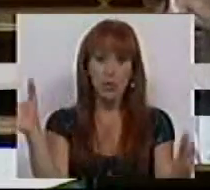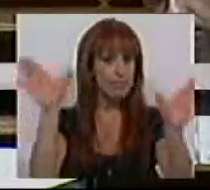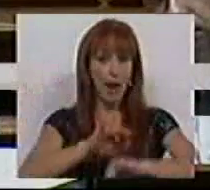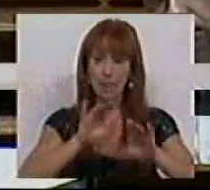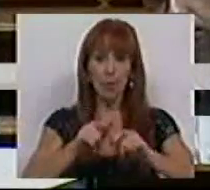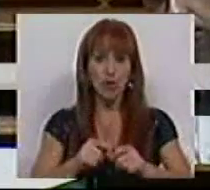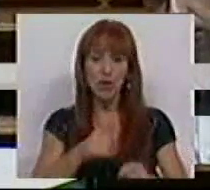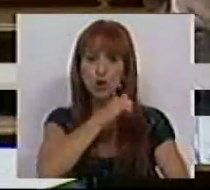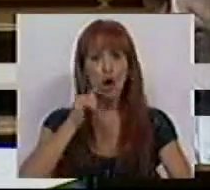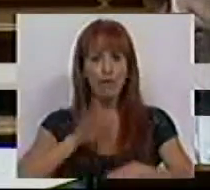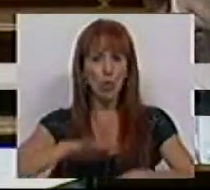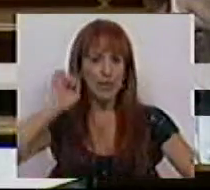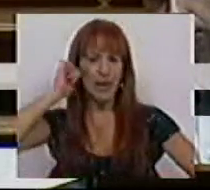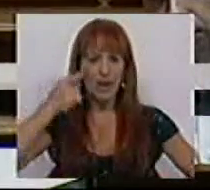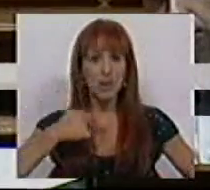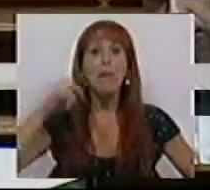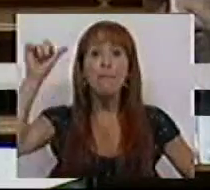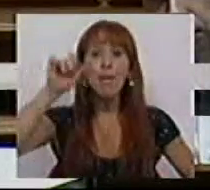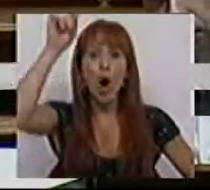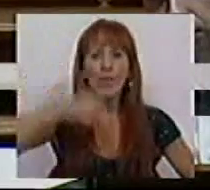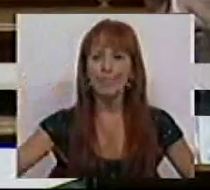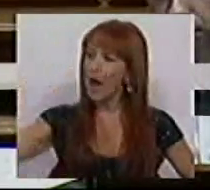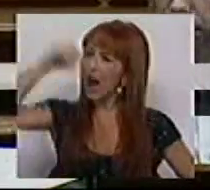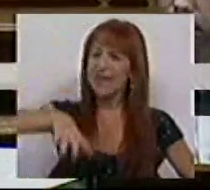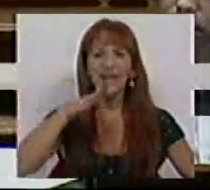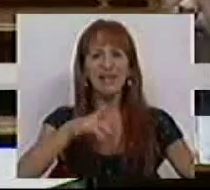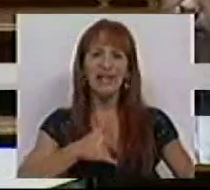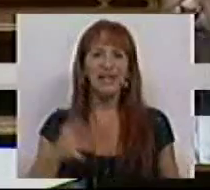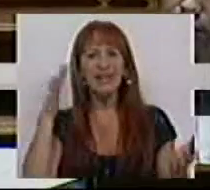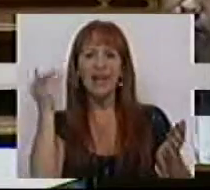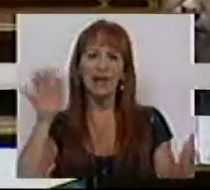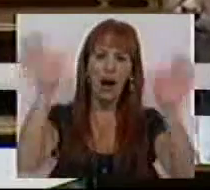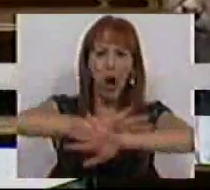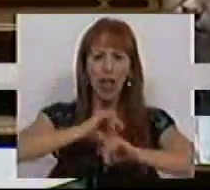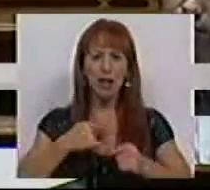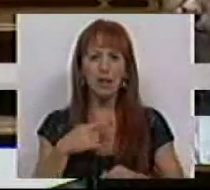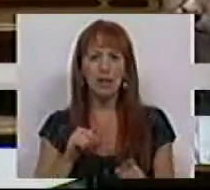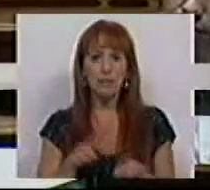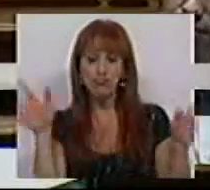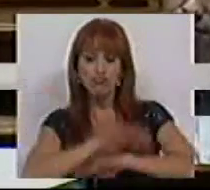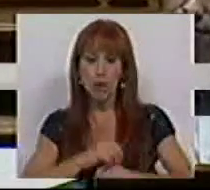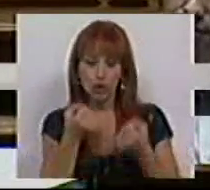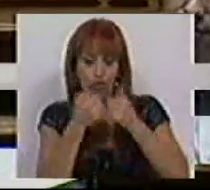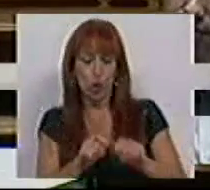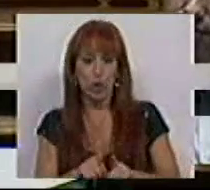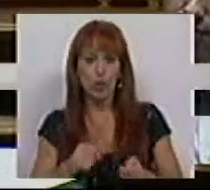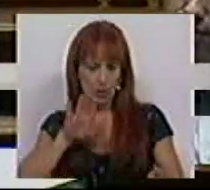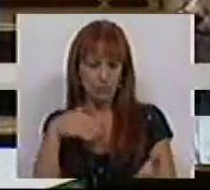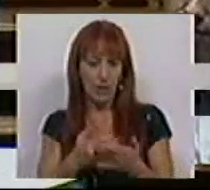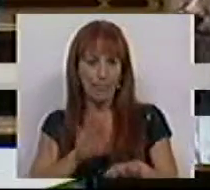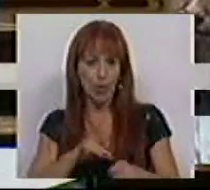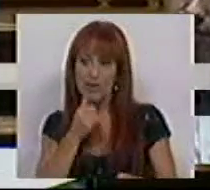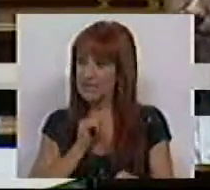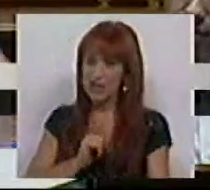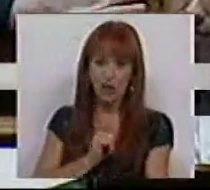mais sofre com a crise. E pior, vêm aqui tentar fingir, tentar tapar, esconder os efeitos